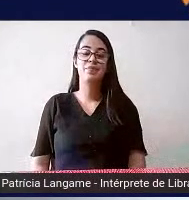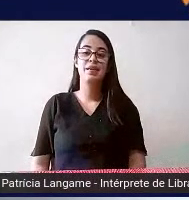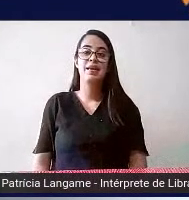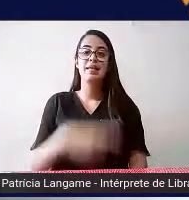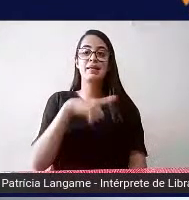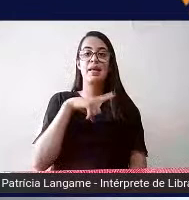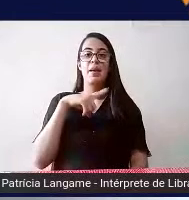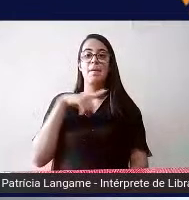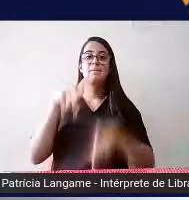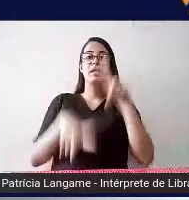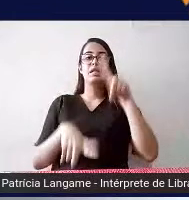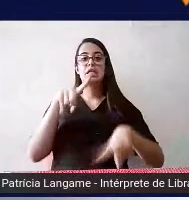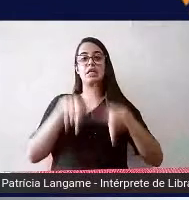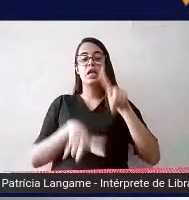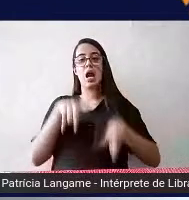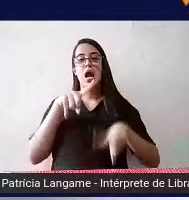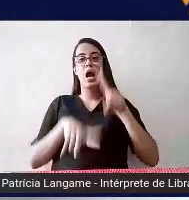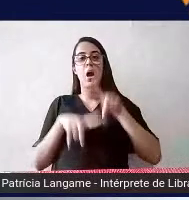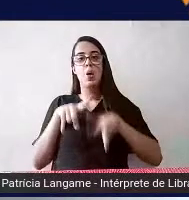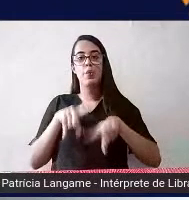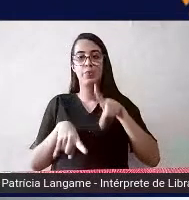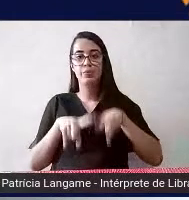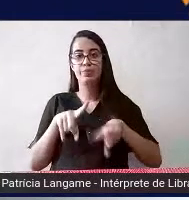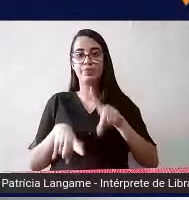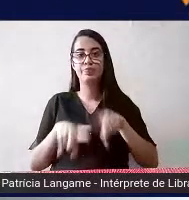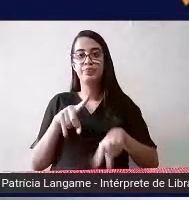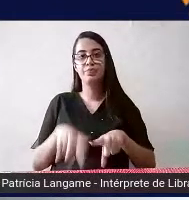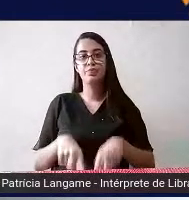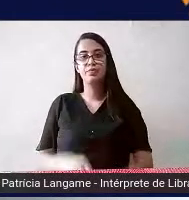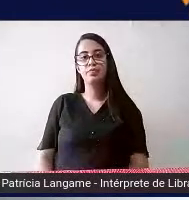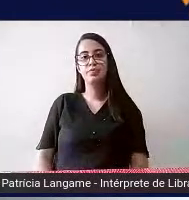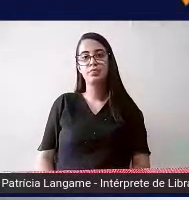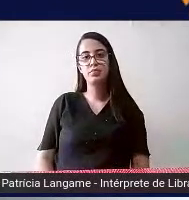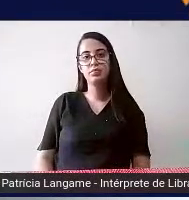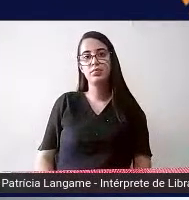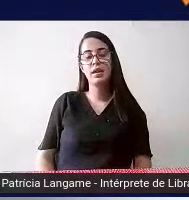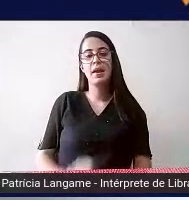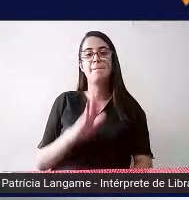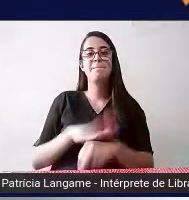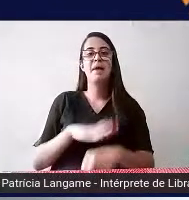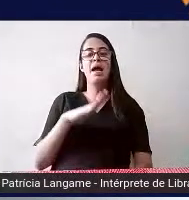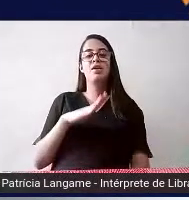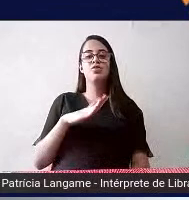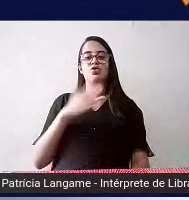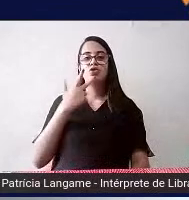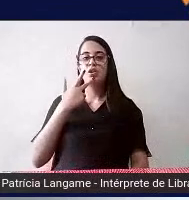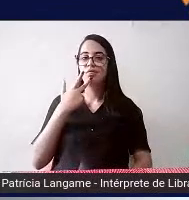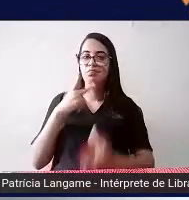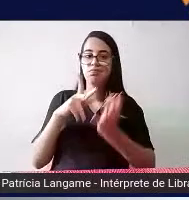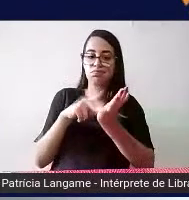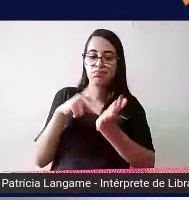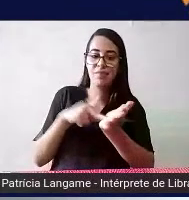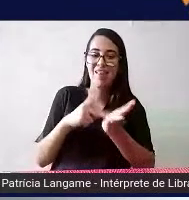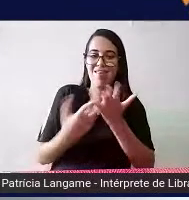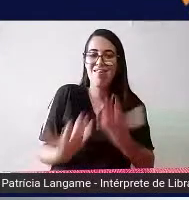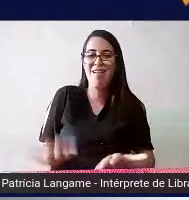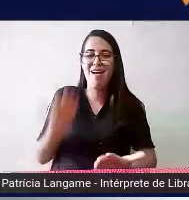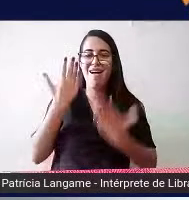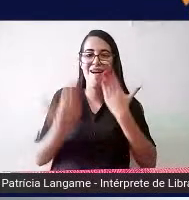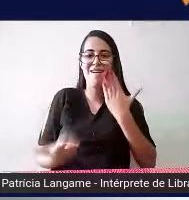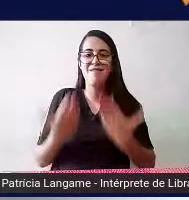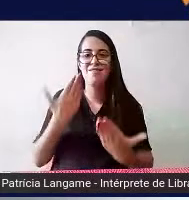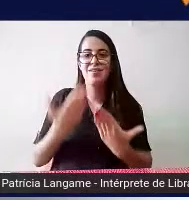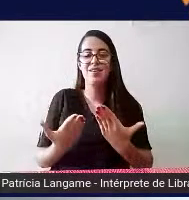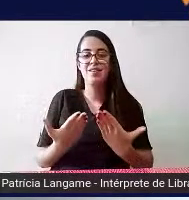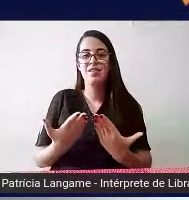perceber que parece mais né é mais ela é mais compacta também além de leve e ela fala